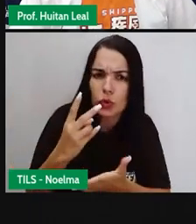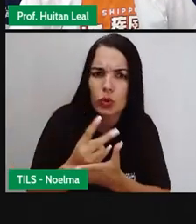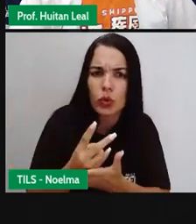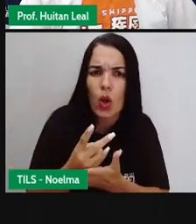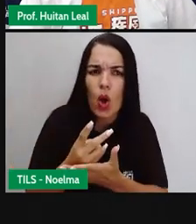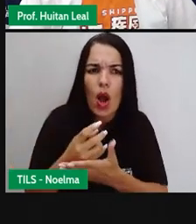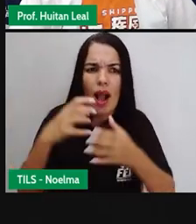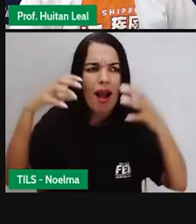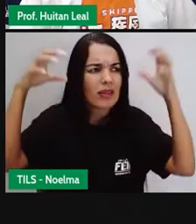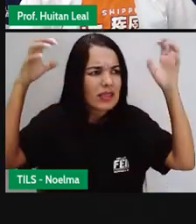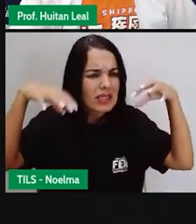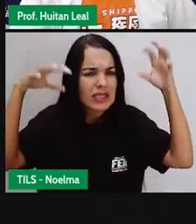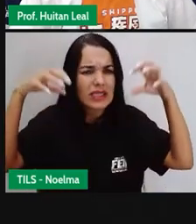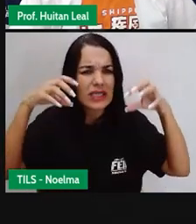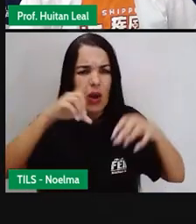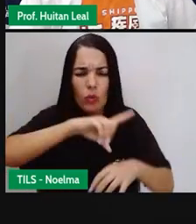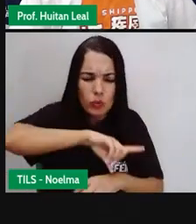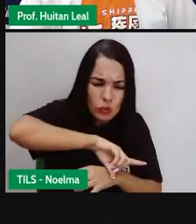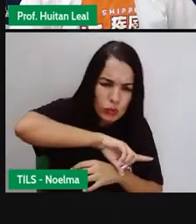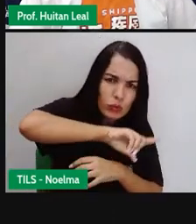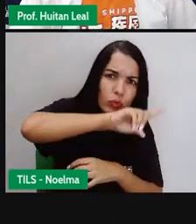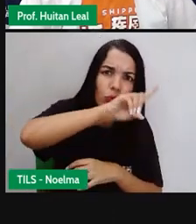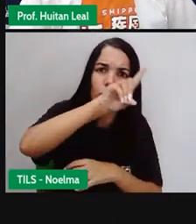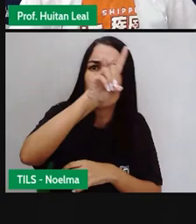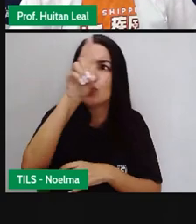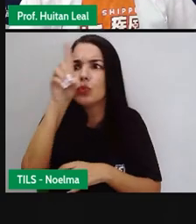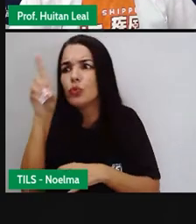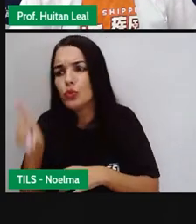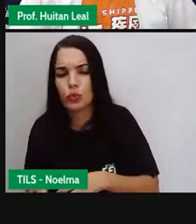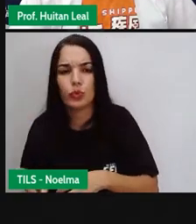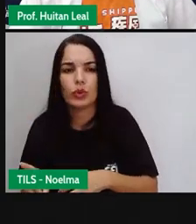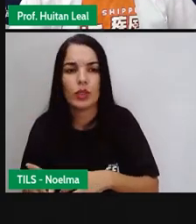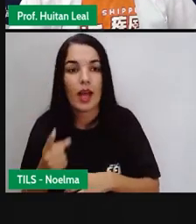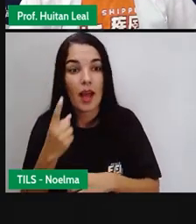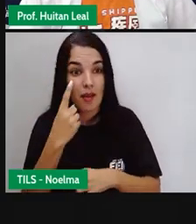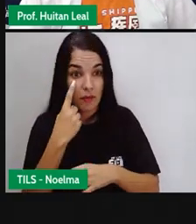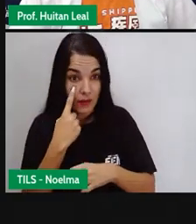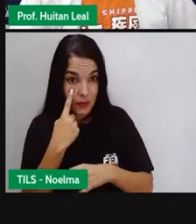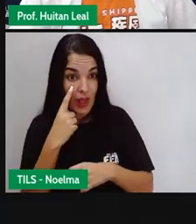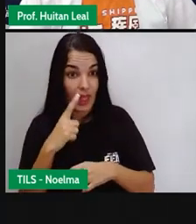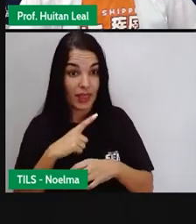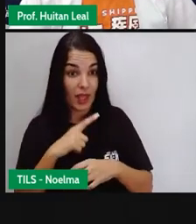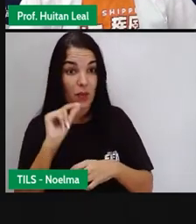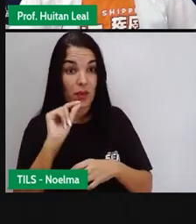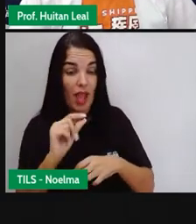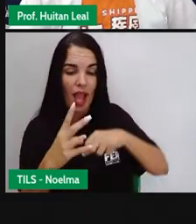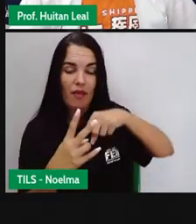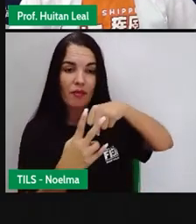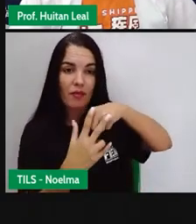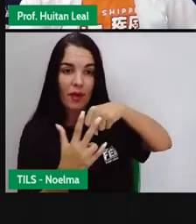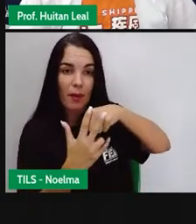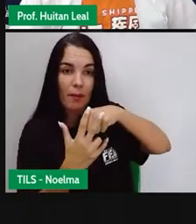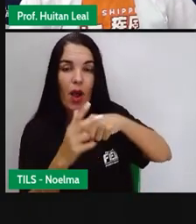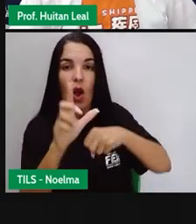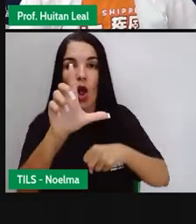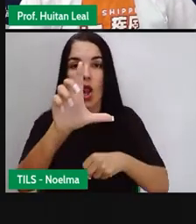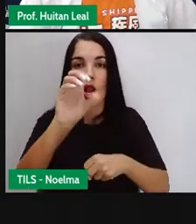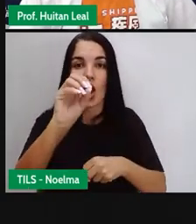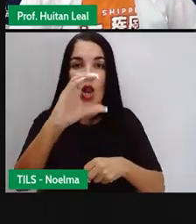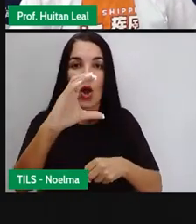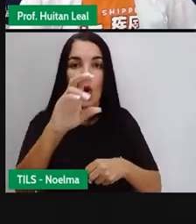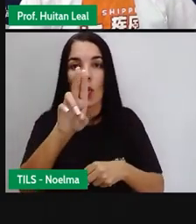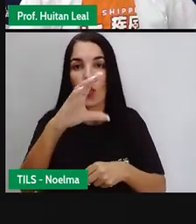o dia inteiro. Vejamos que tem uma locução verbal. O que é uma locução verbal? São dois